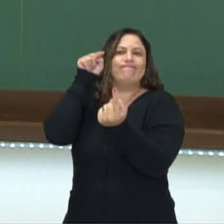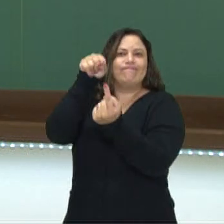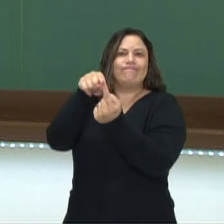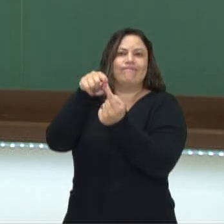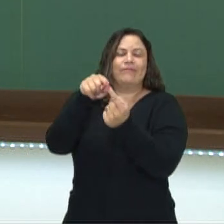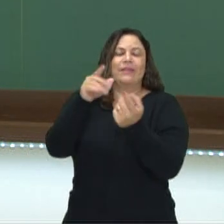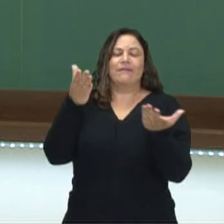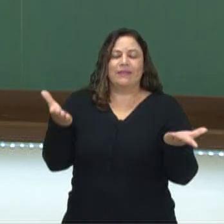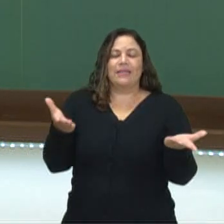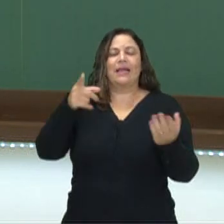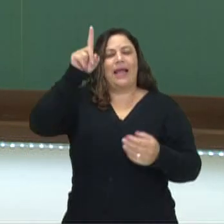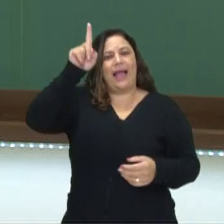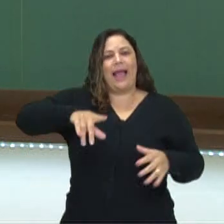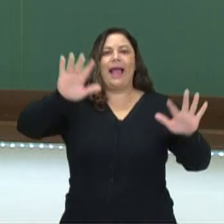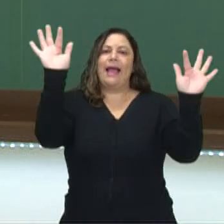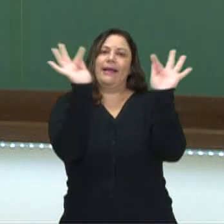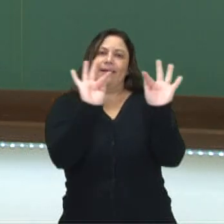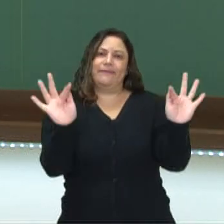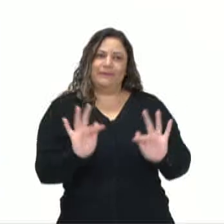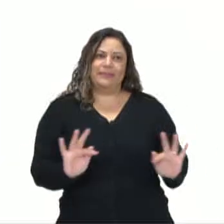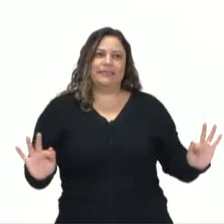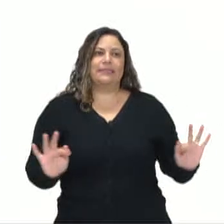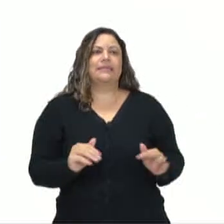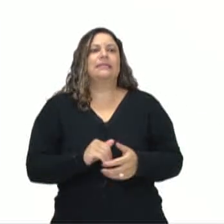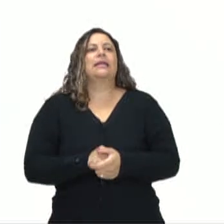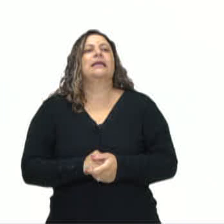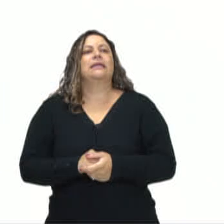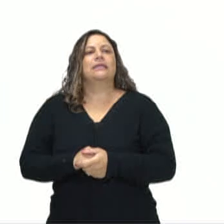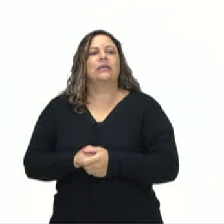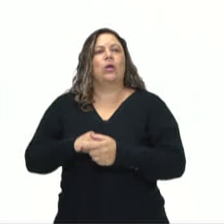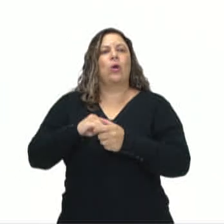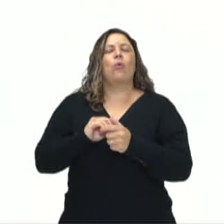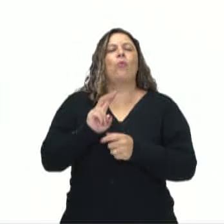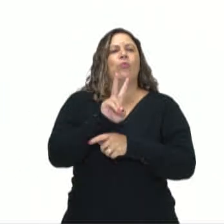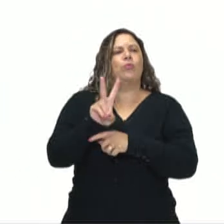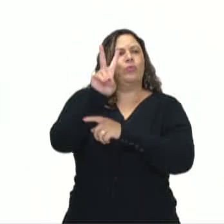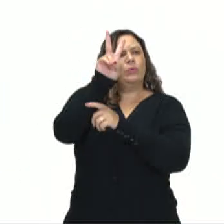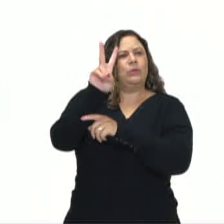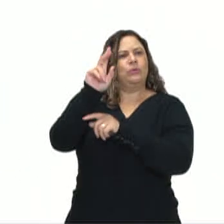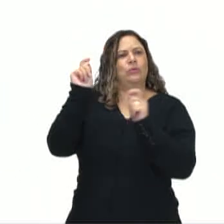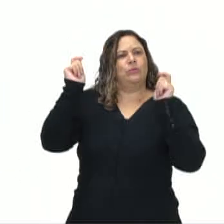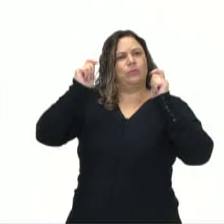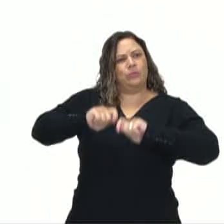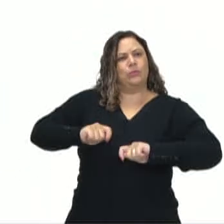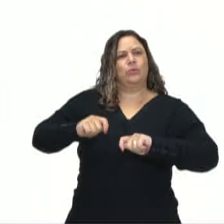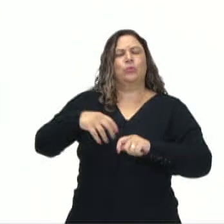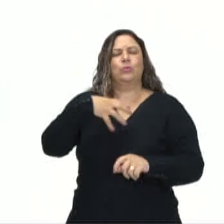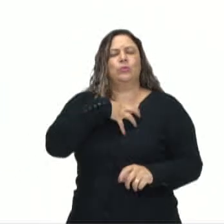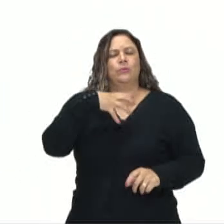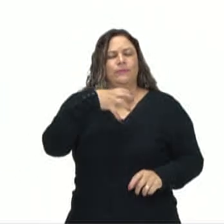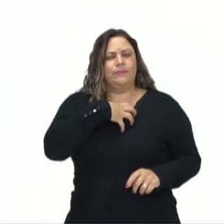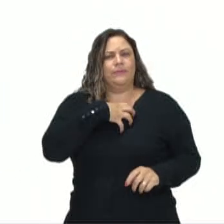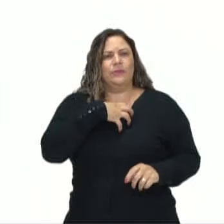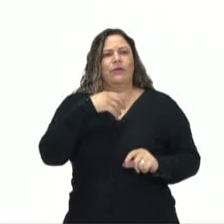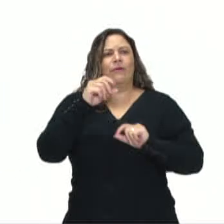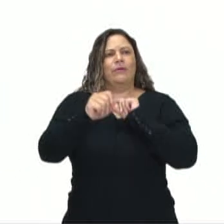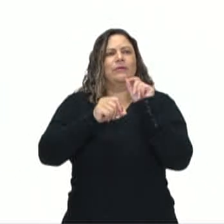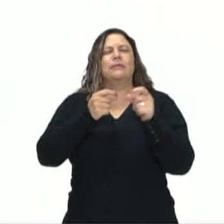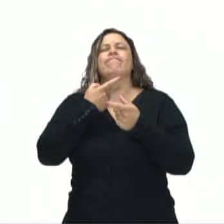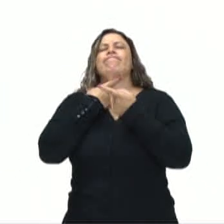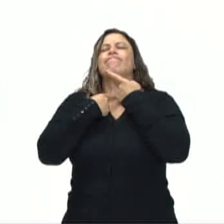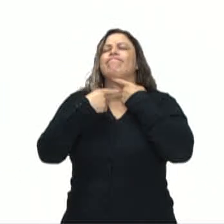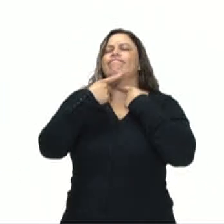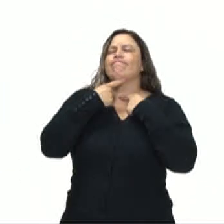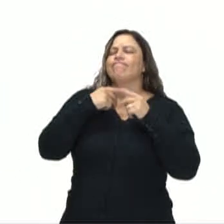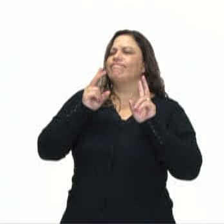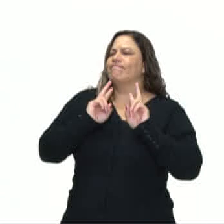finalidade que é a felicidade. O agir virtuoso pressupõe o hábito fundado no desejo e na capacidade de perseverar no